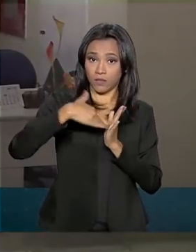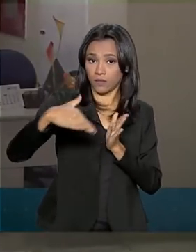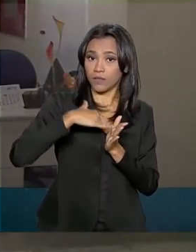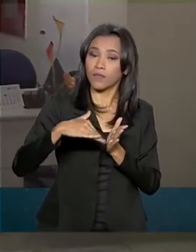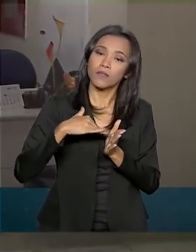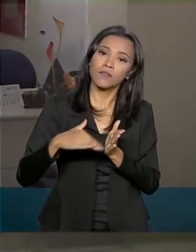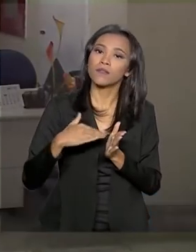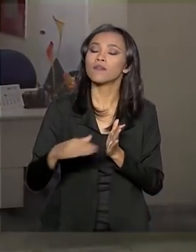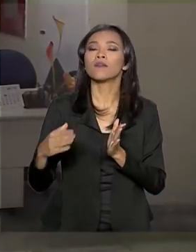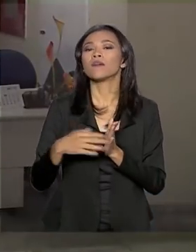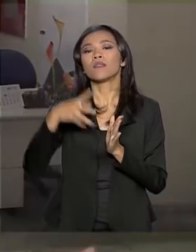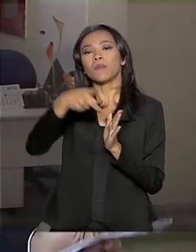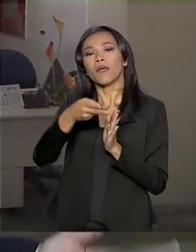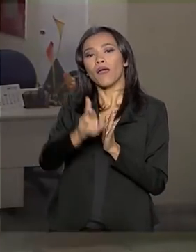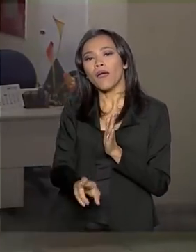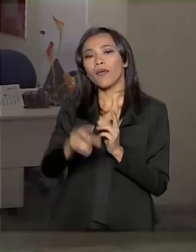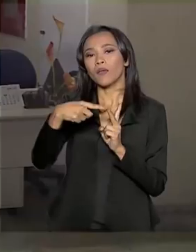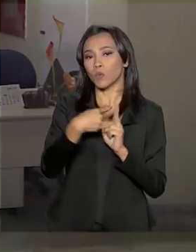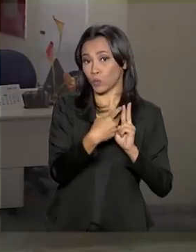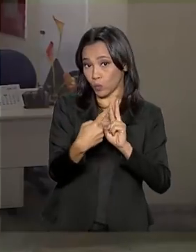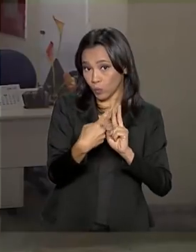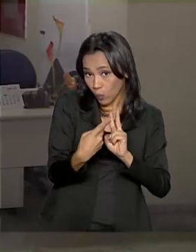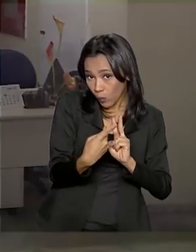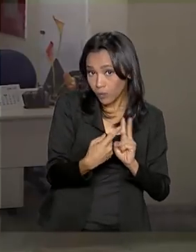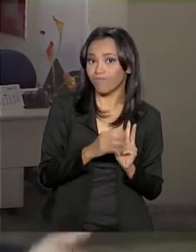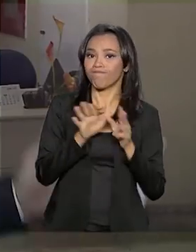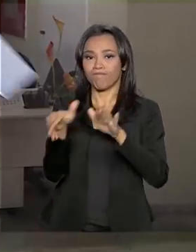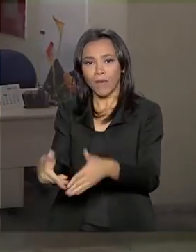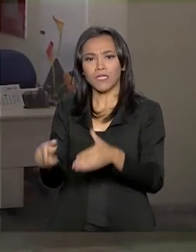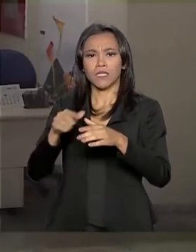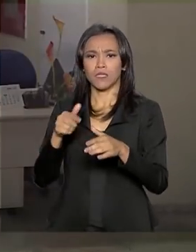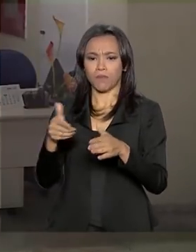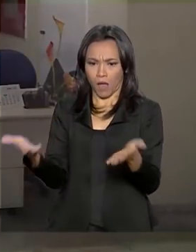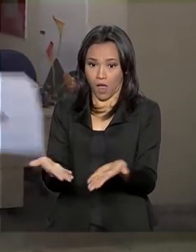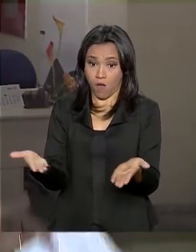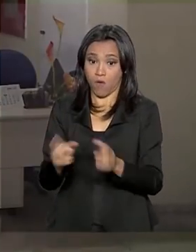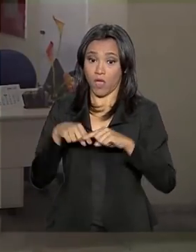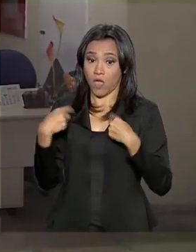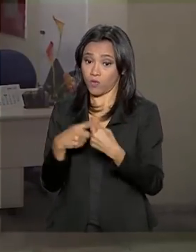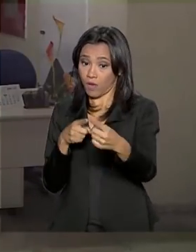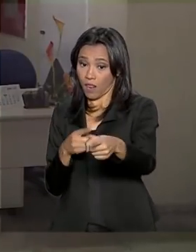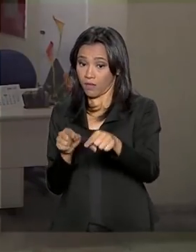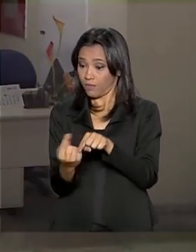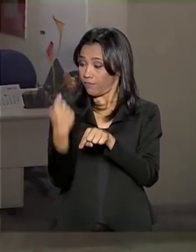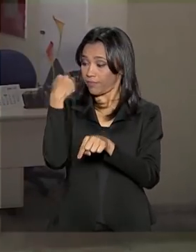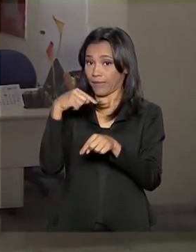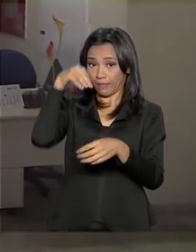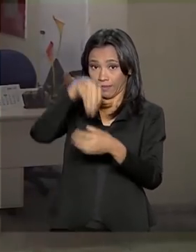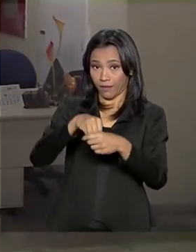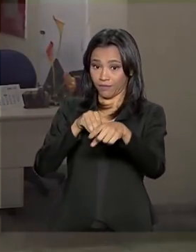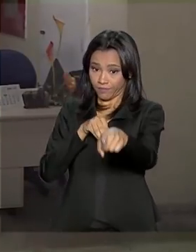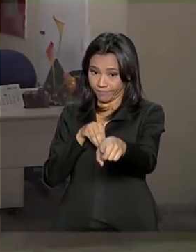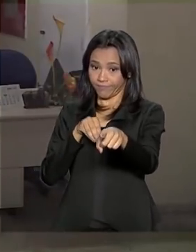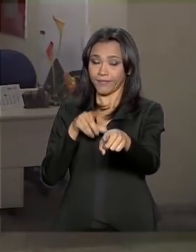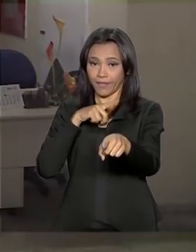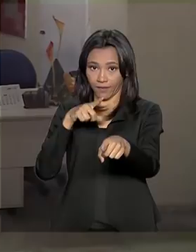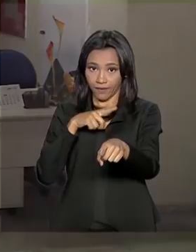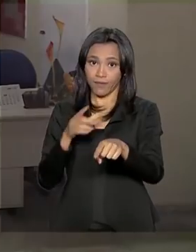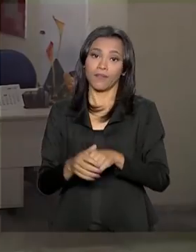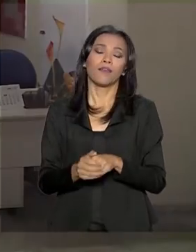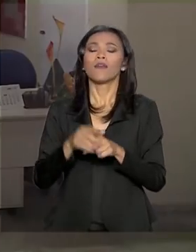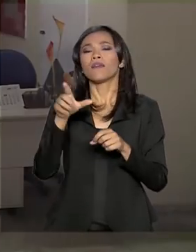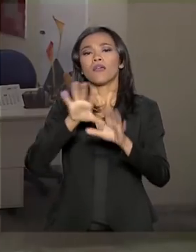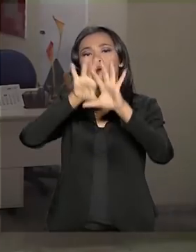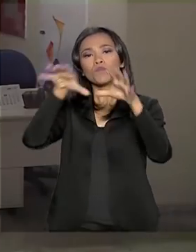República, Floriano Peixoto, estão participando da reunião agora que acontece ali dentro com integrantes do Comitê Gestor de Ação